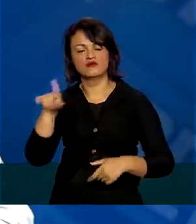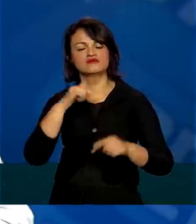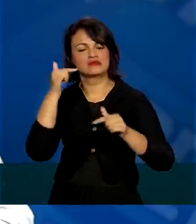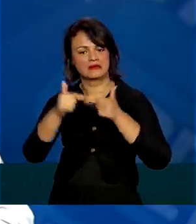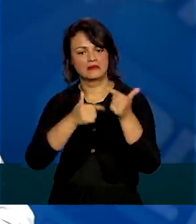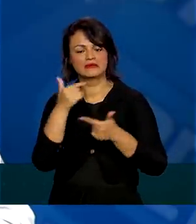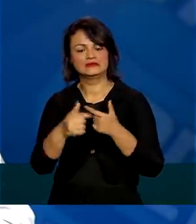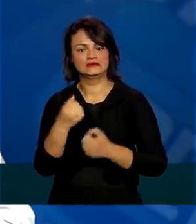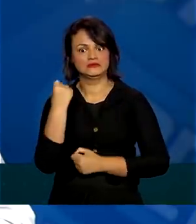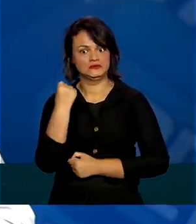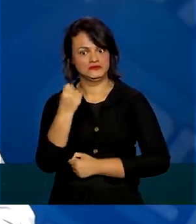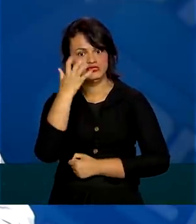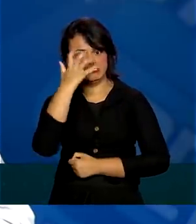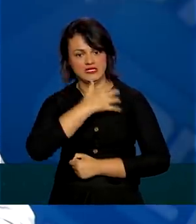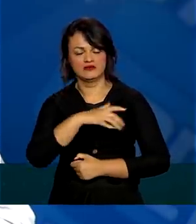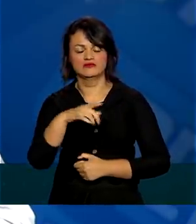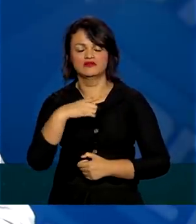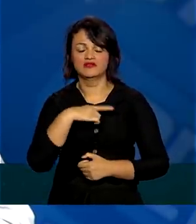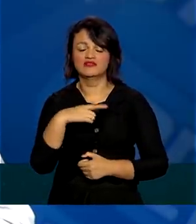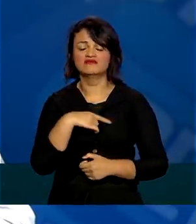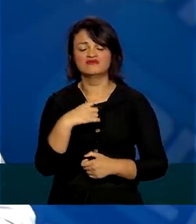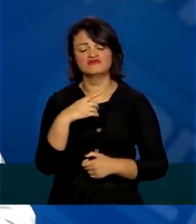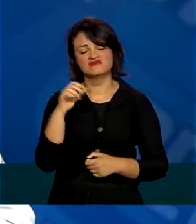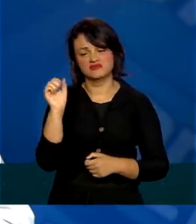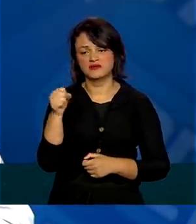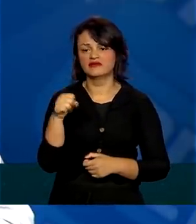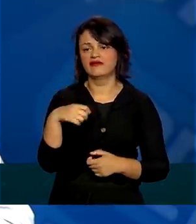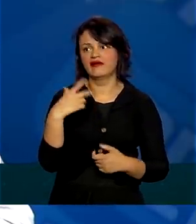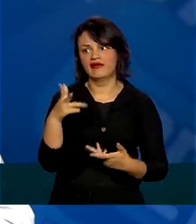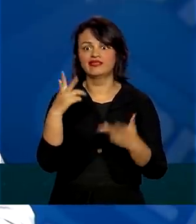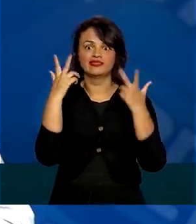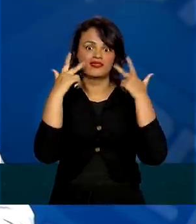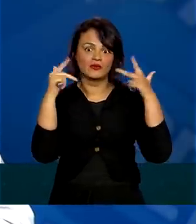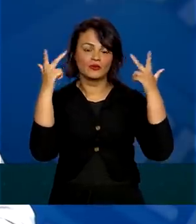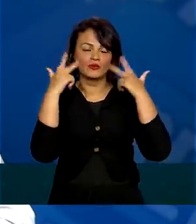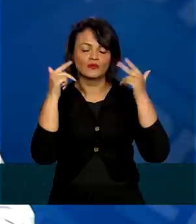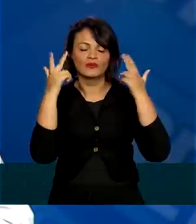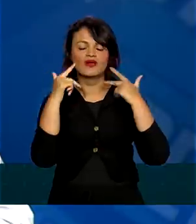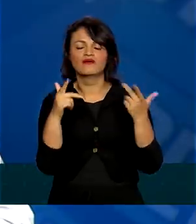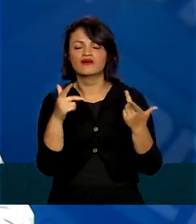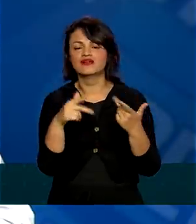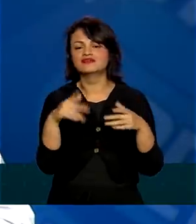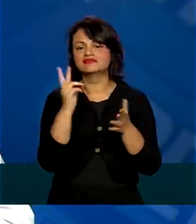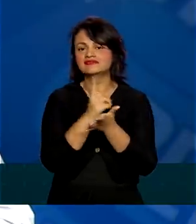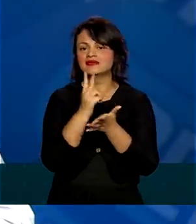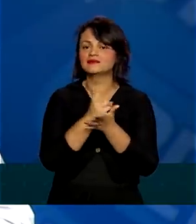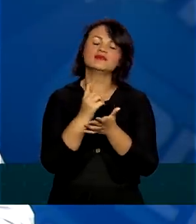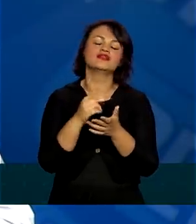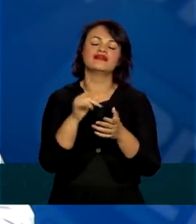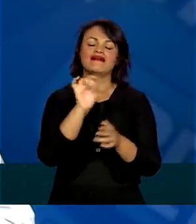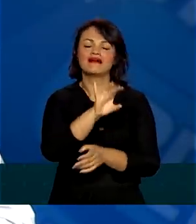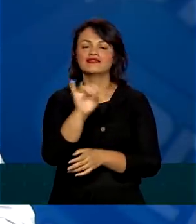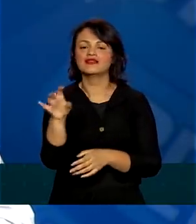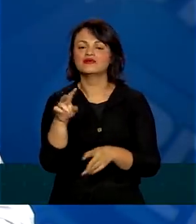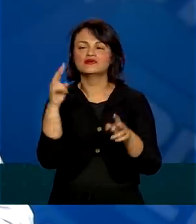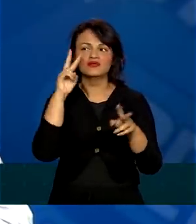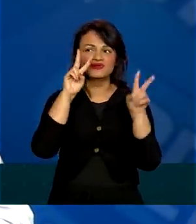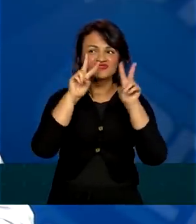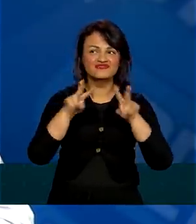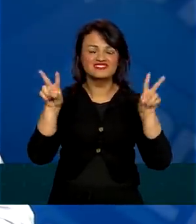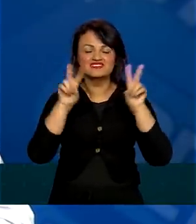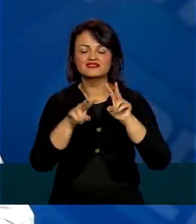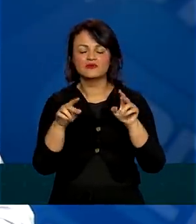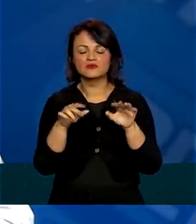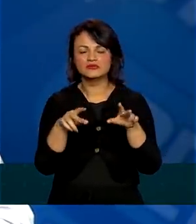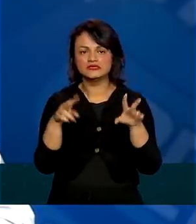trabalhado muito duro. Acho que sim, que é natural que nós tenhamos sempre, cada um, uma visão muito